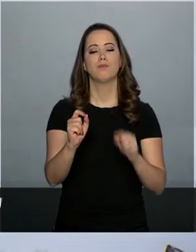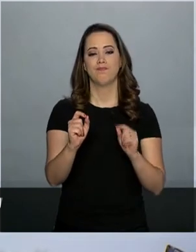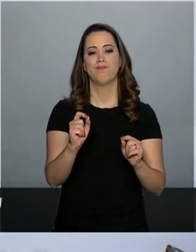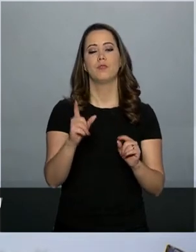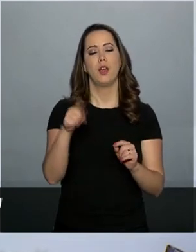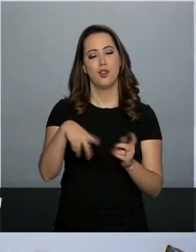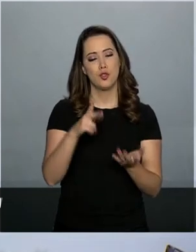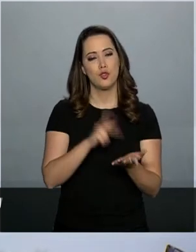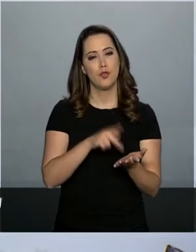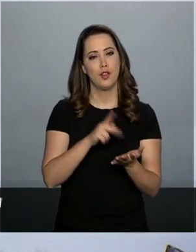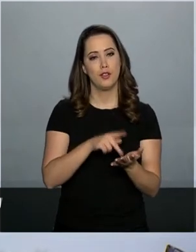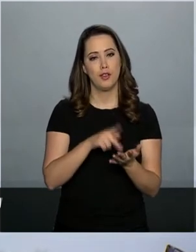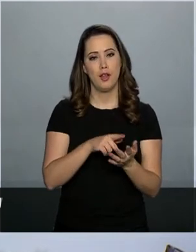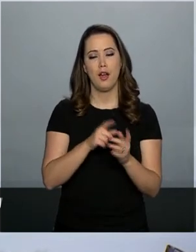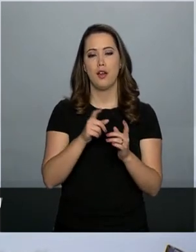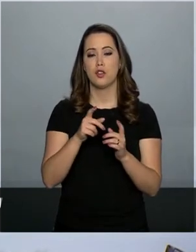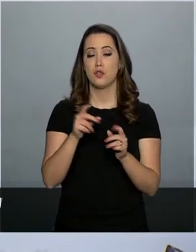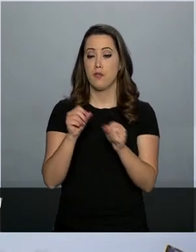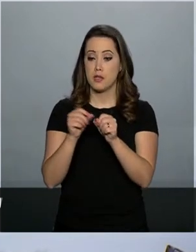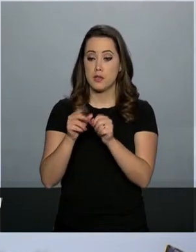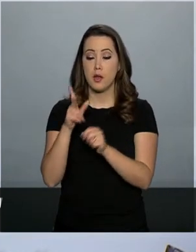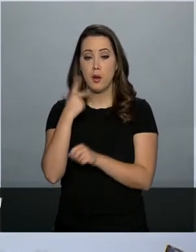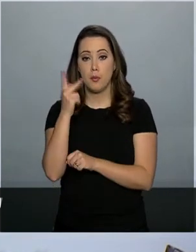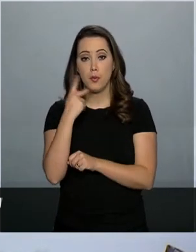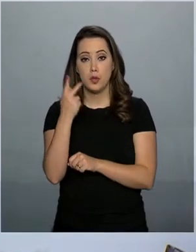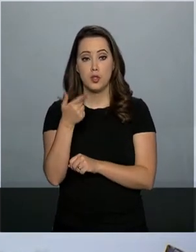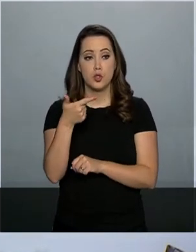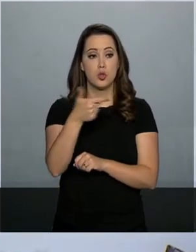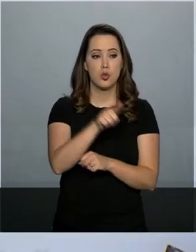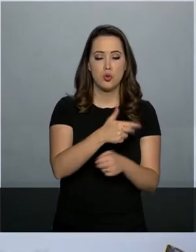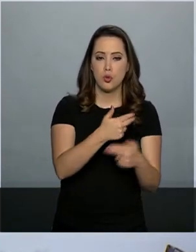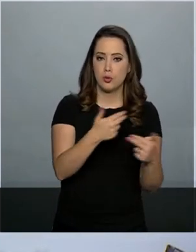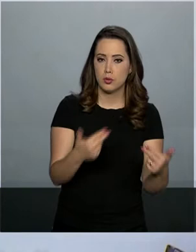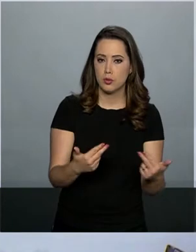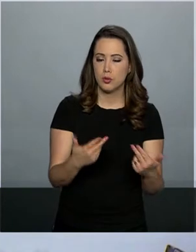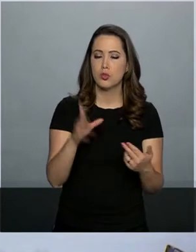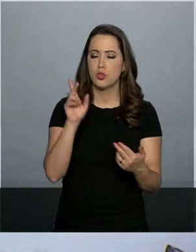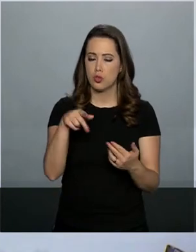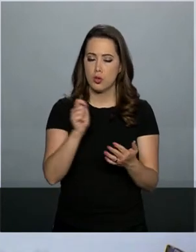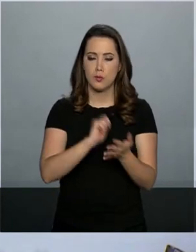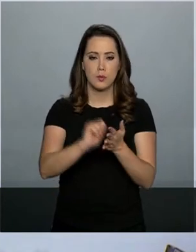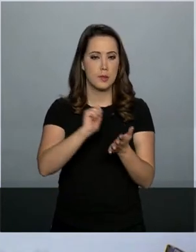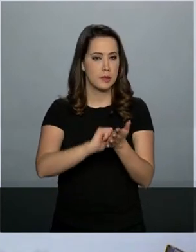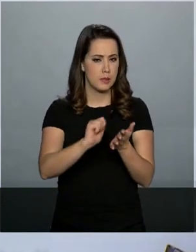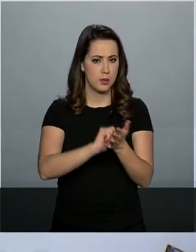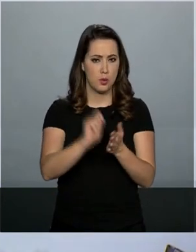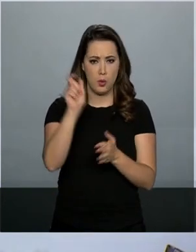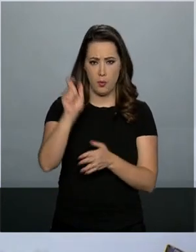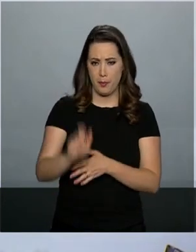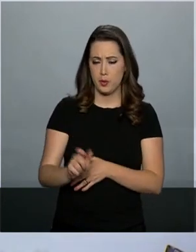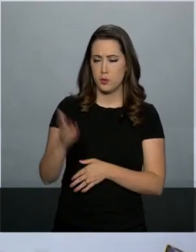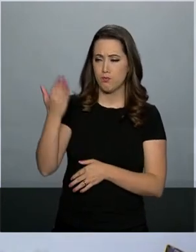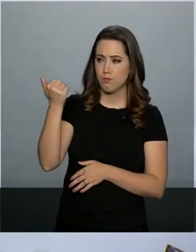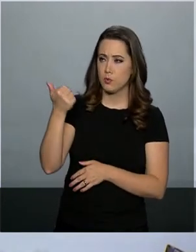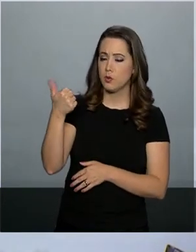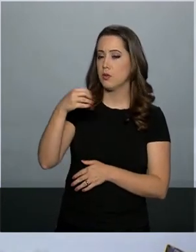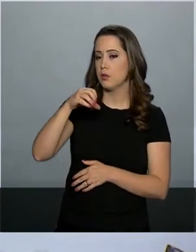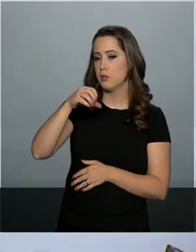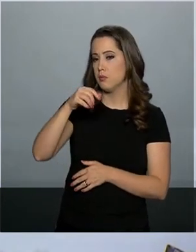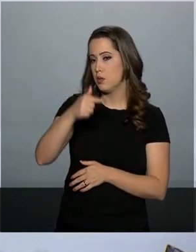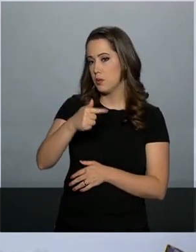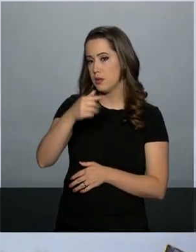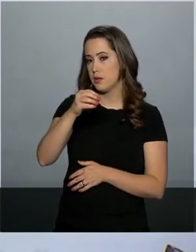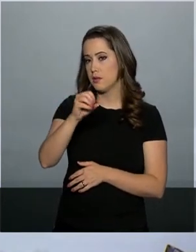a execução da política por outros meios, conforme vaticinou Klaus Evitz em 1780.